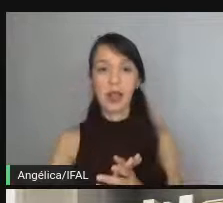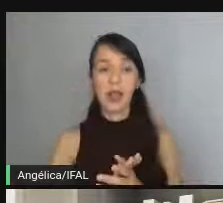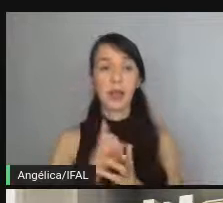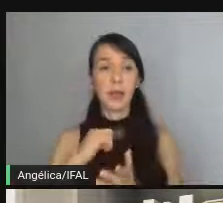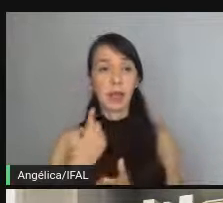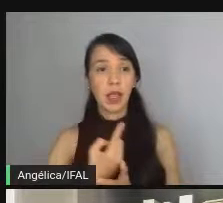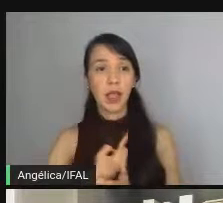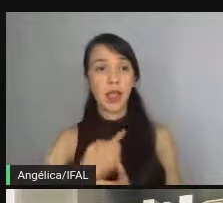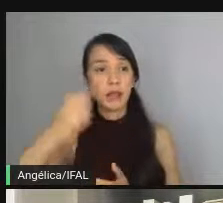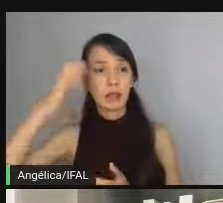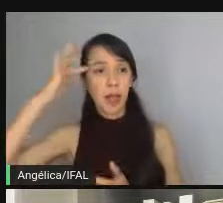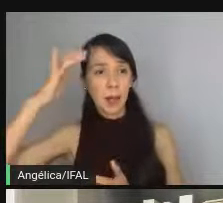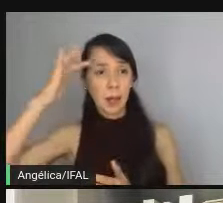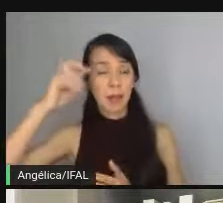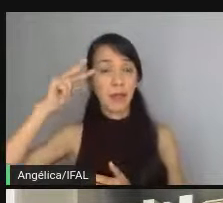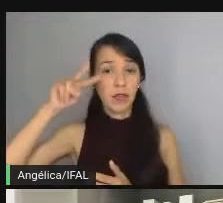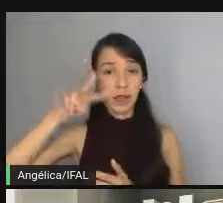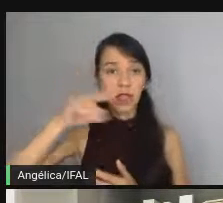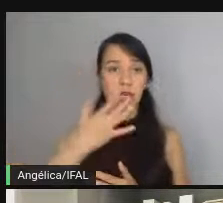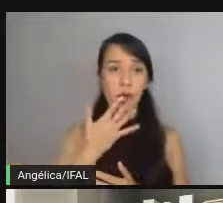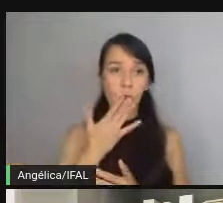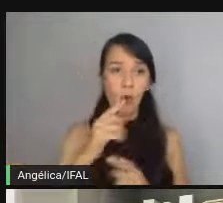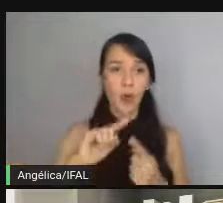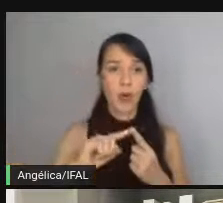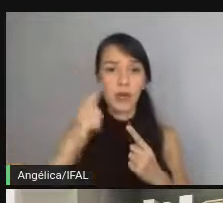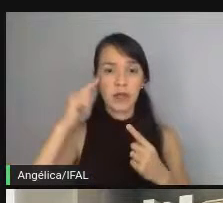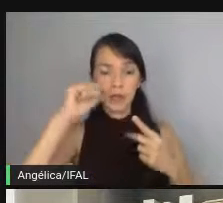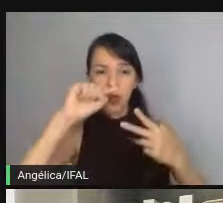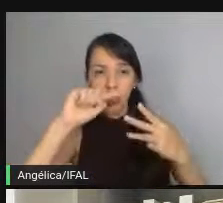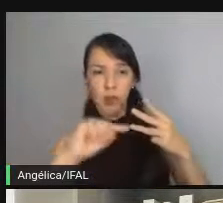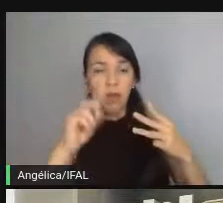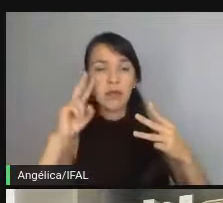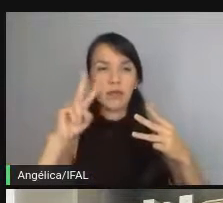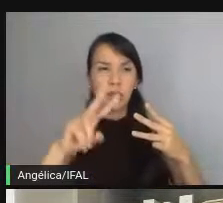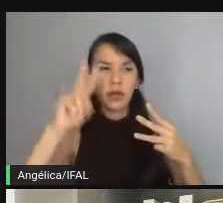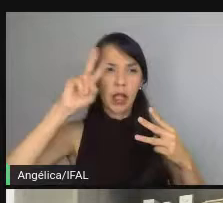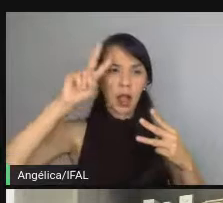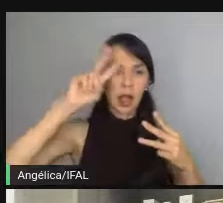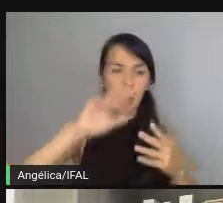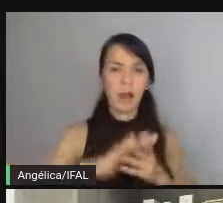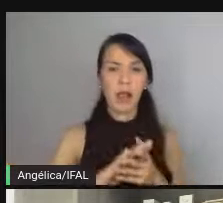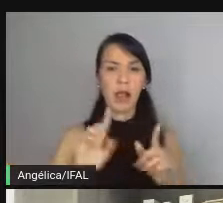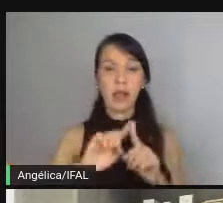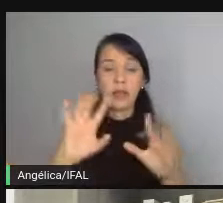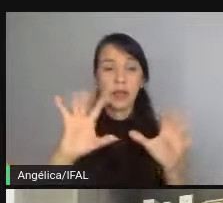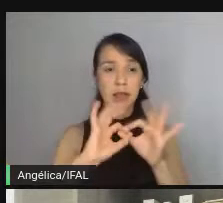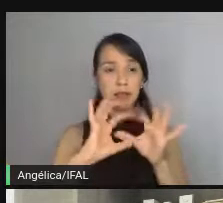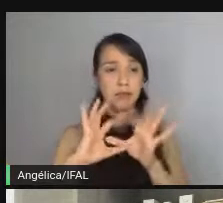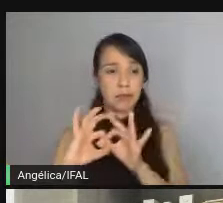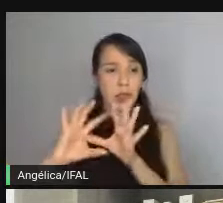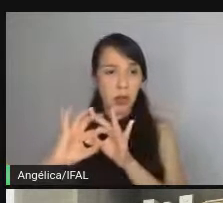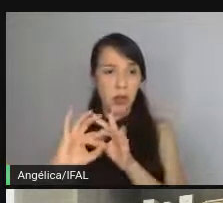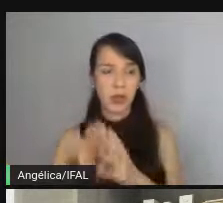que a nossa mente veja as cores, veja os pontos e consiga lembrar e consiga fazer as conexões